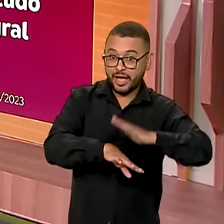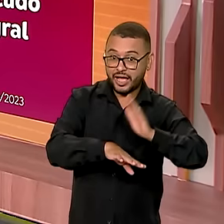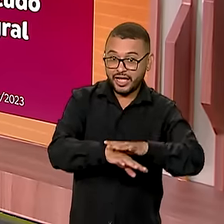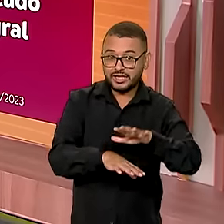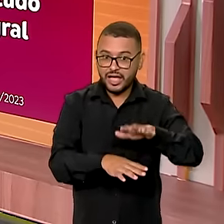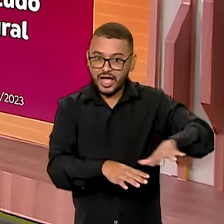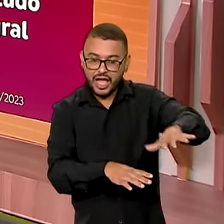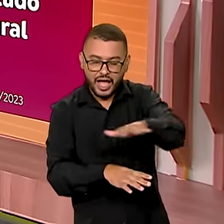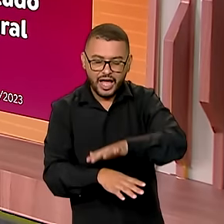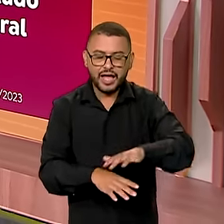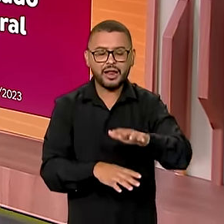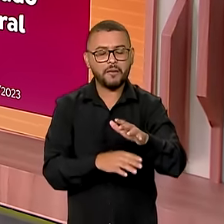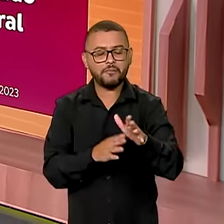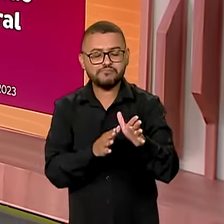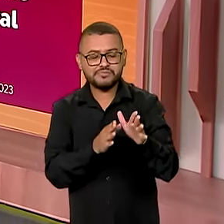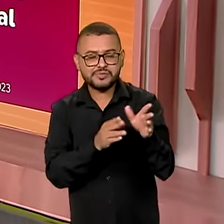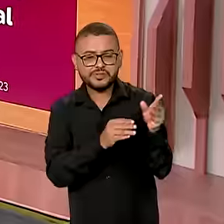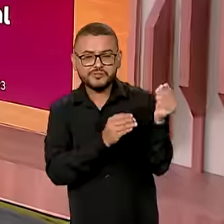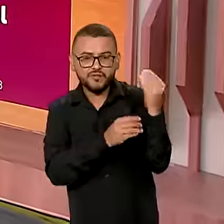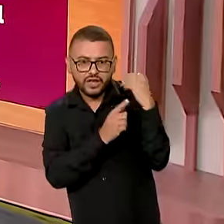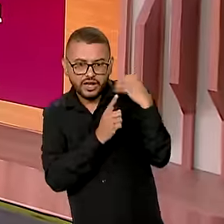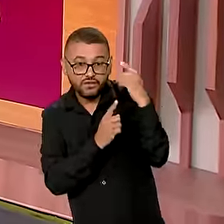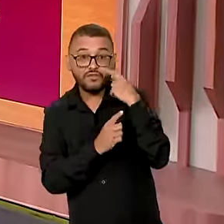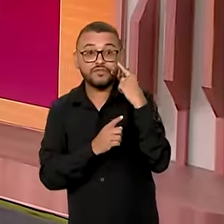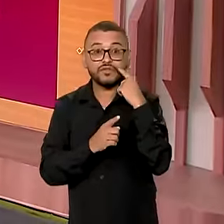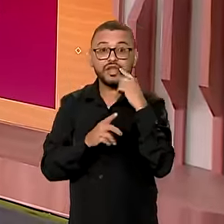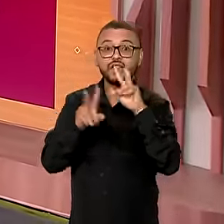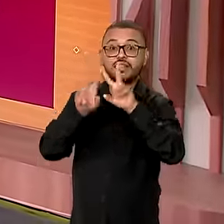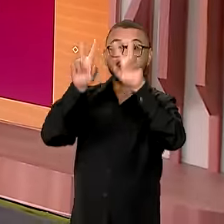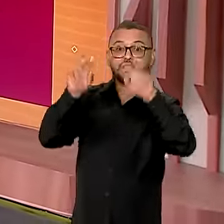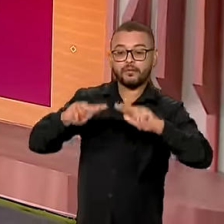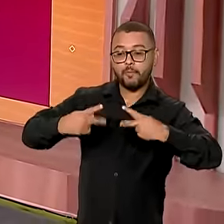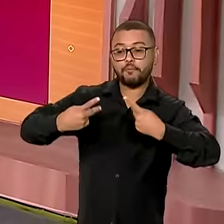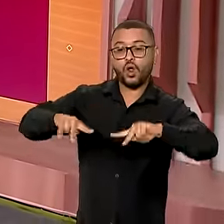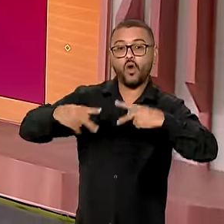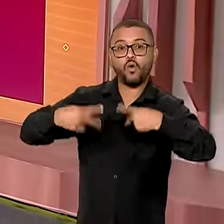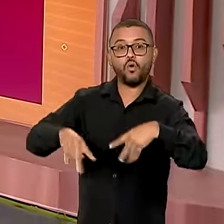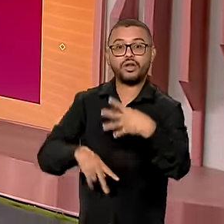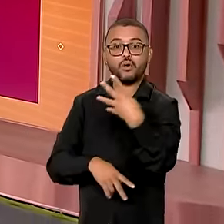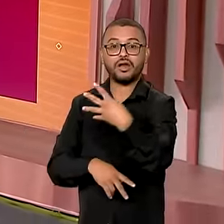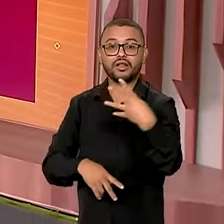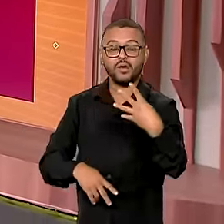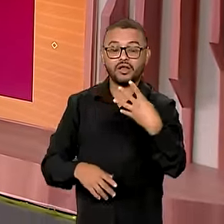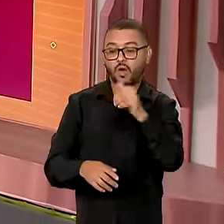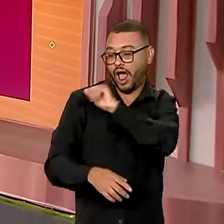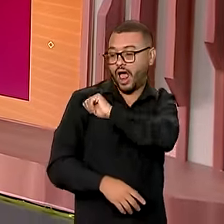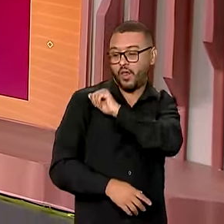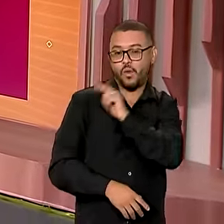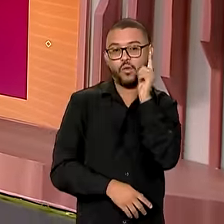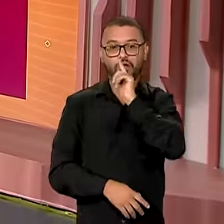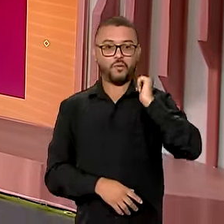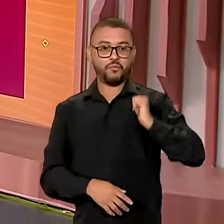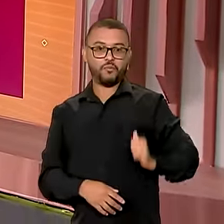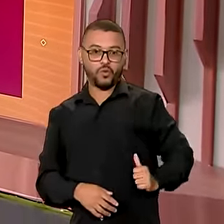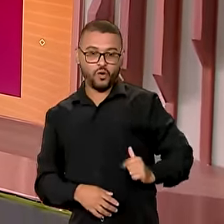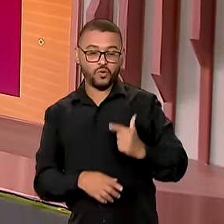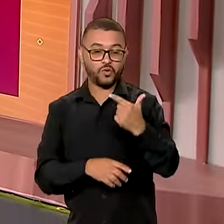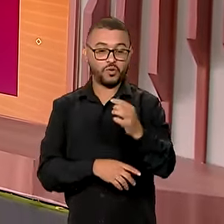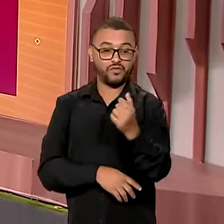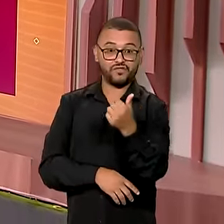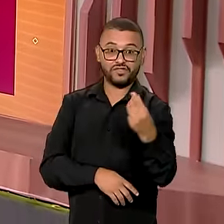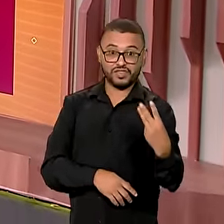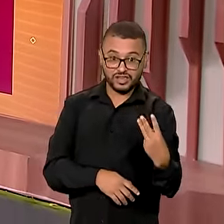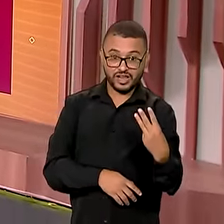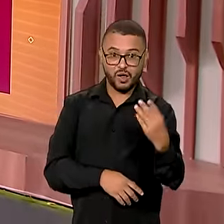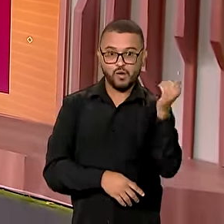áreas mais carentes. E na educação, ali, ProUni, 44 estudantes com bolsas em 2023.